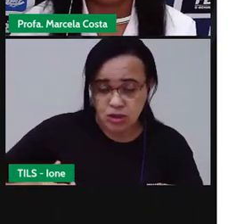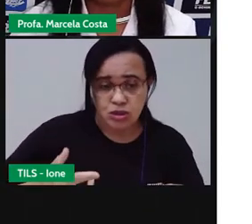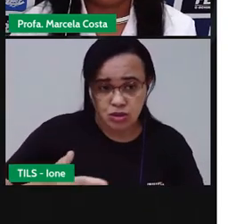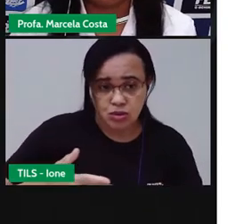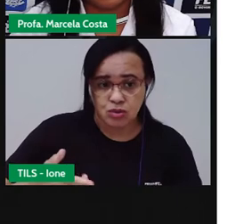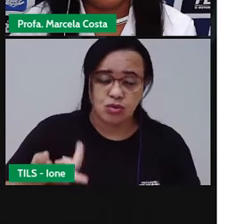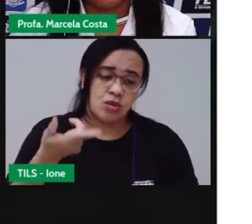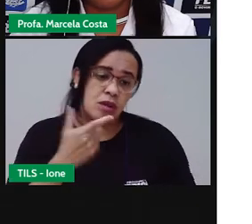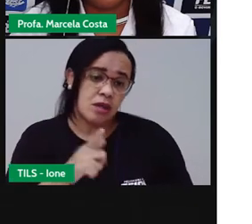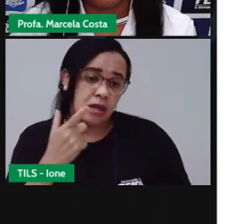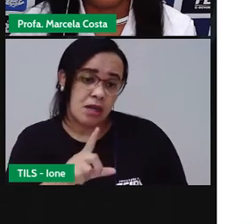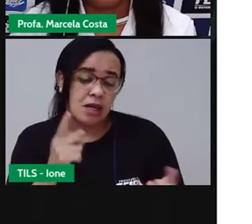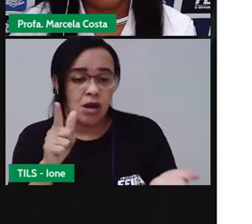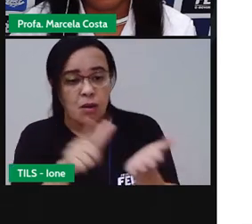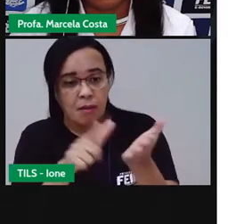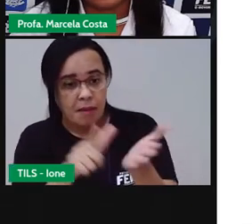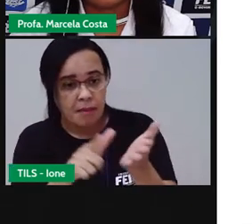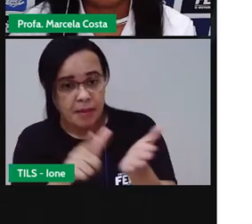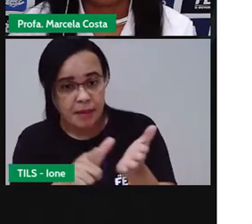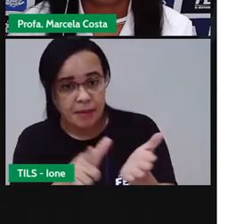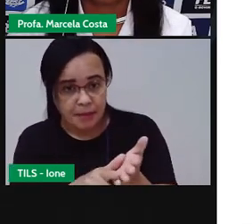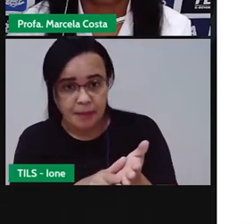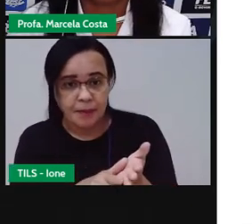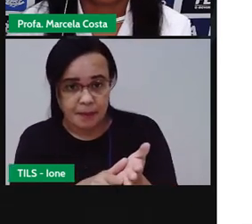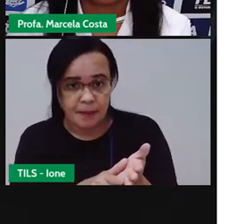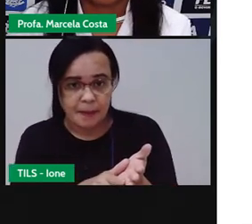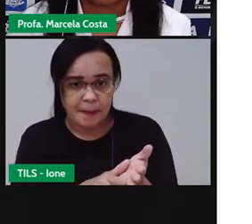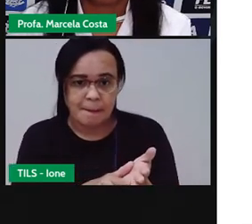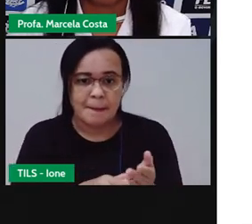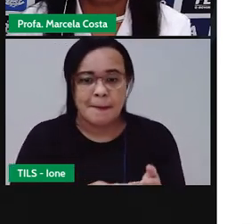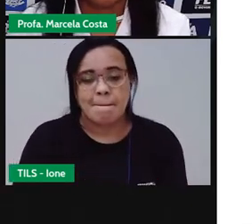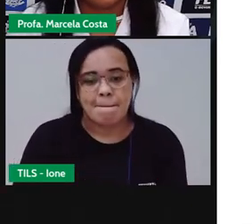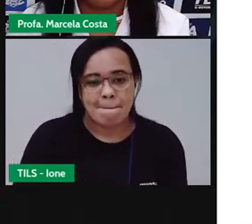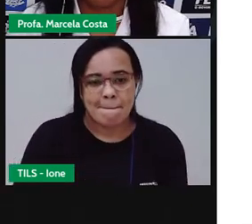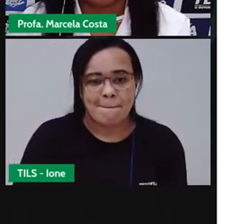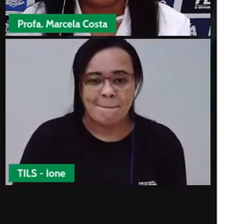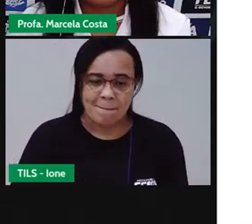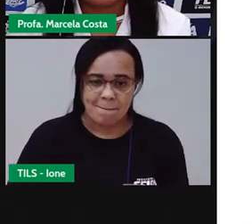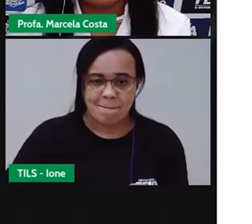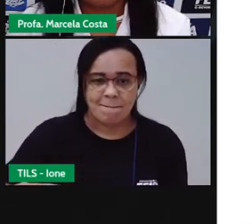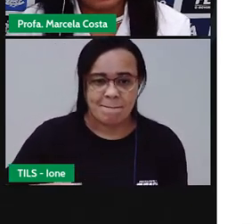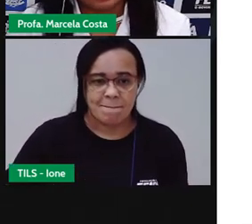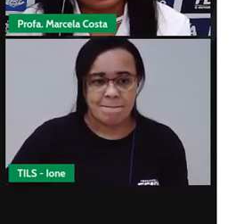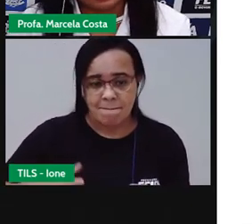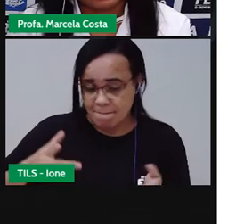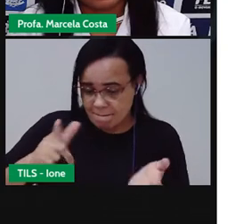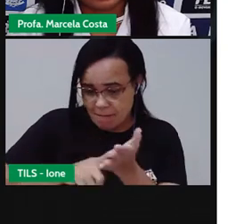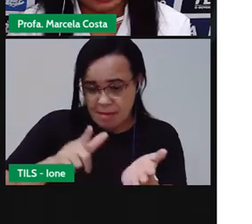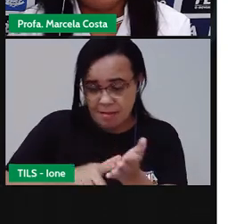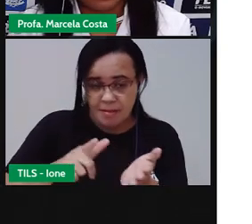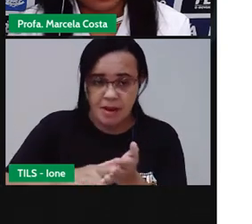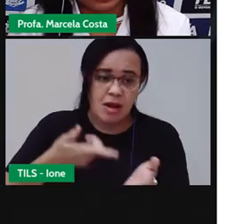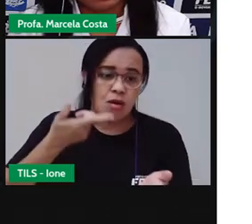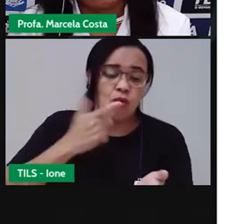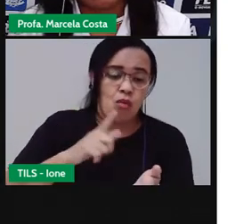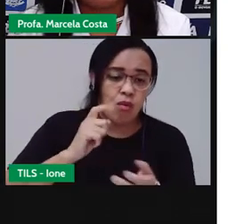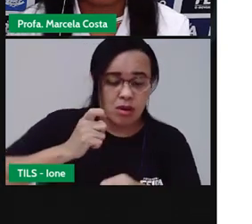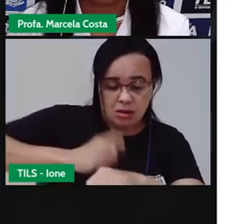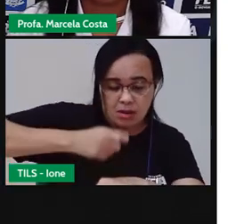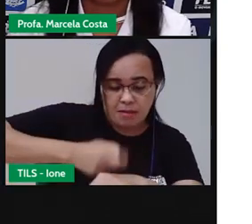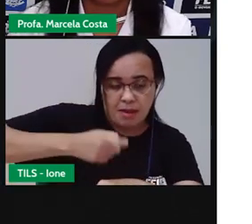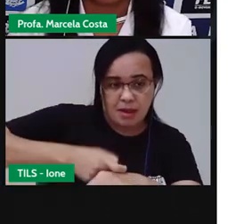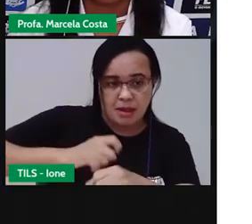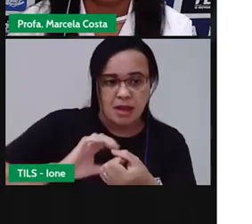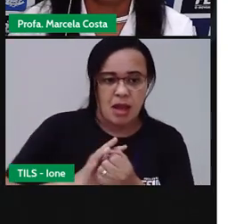ganha do papel, o corta. Papel ganha da pedra, a embrulha.